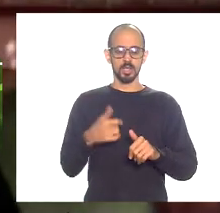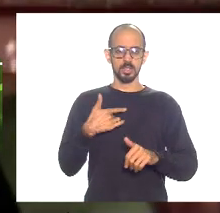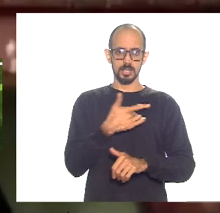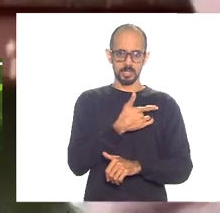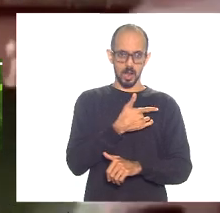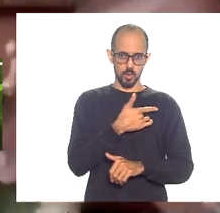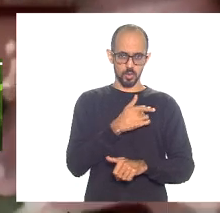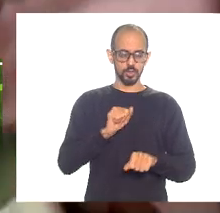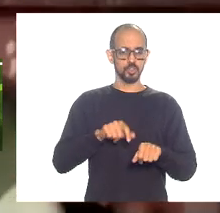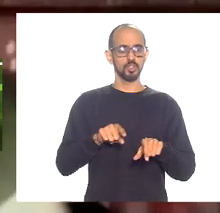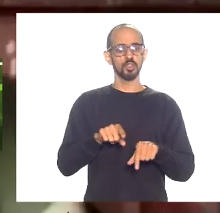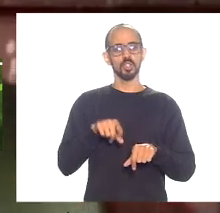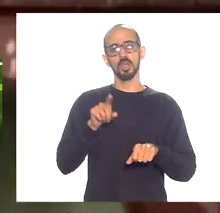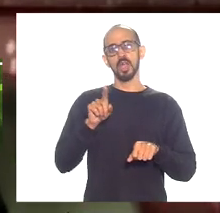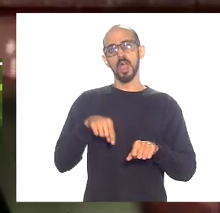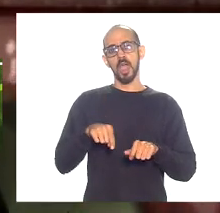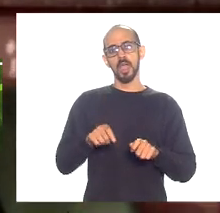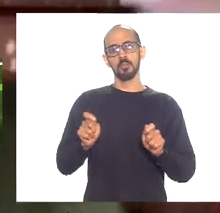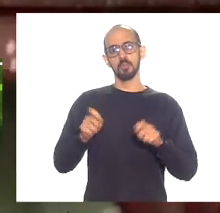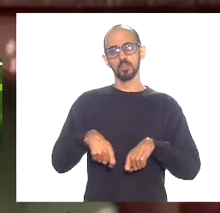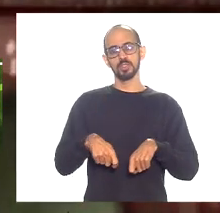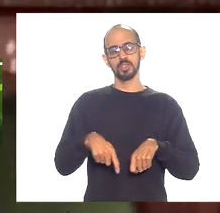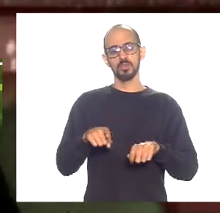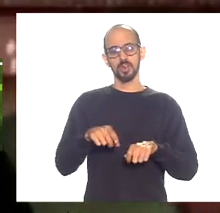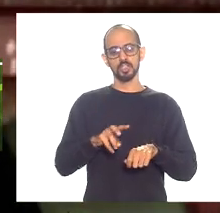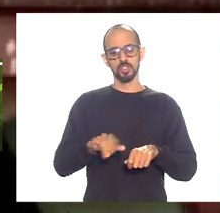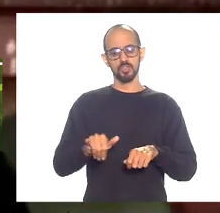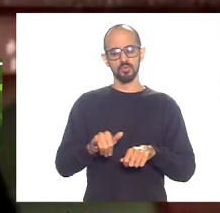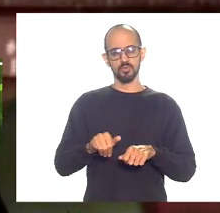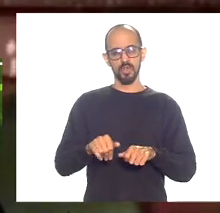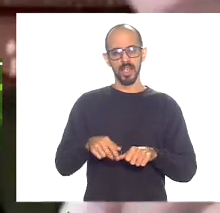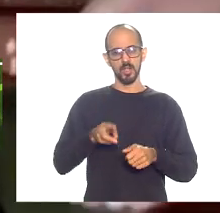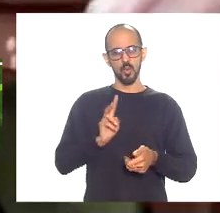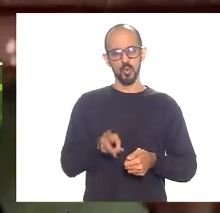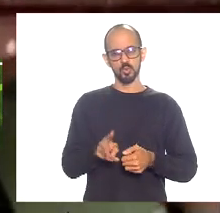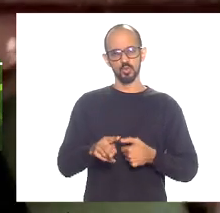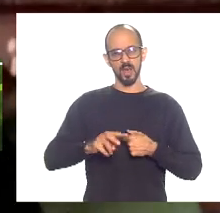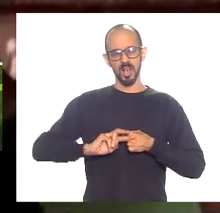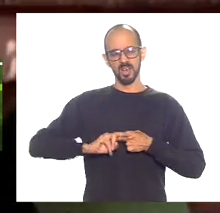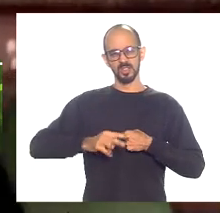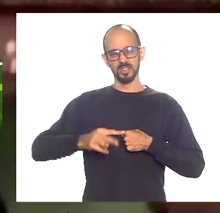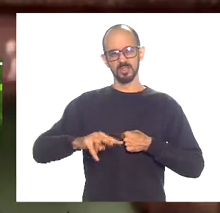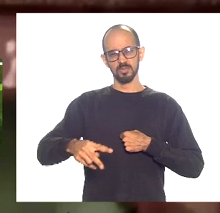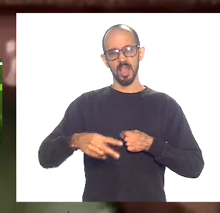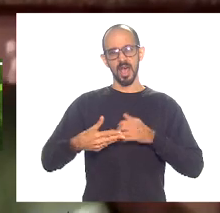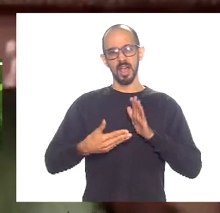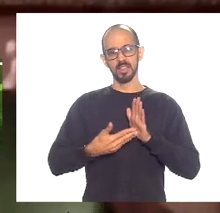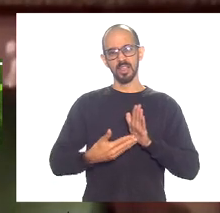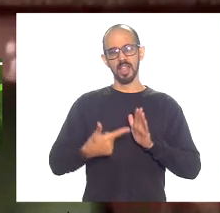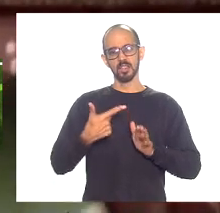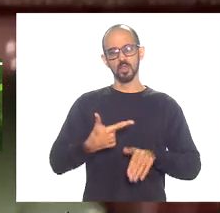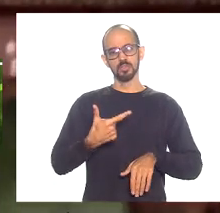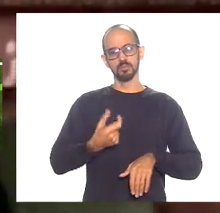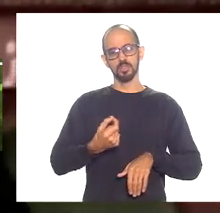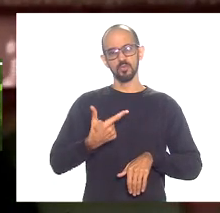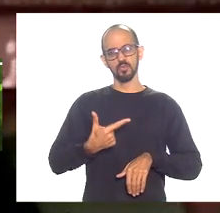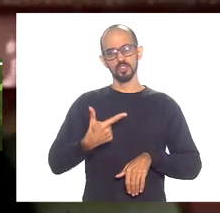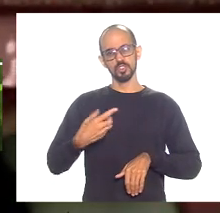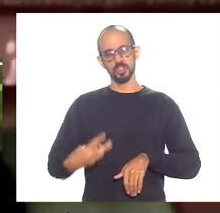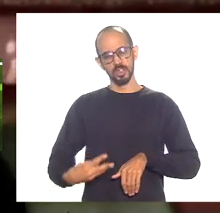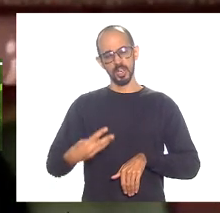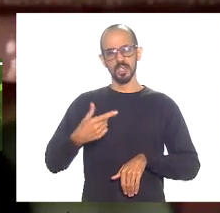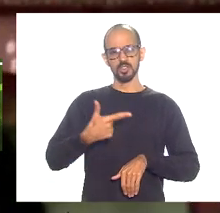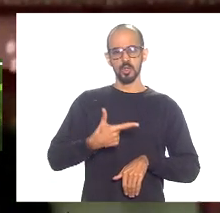são os que a gente possivelmente ainda vai amelhar esses impactos até 2023 2024